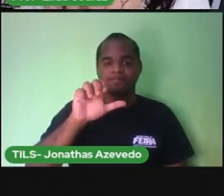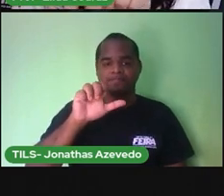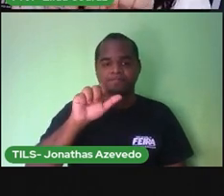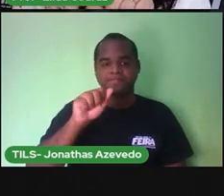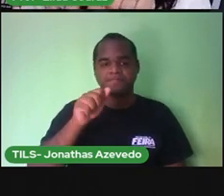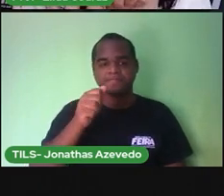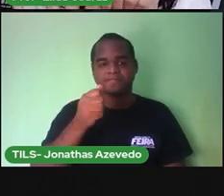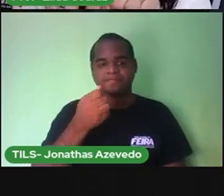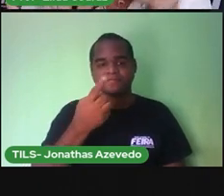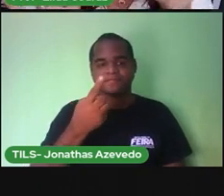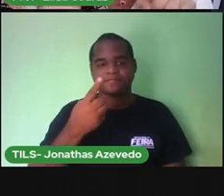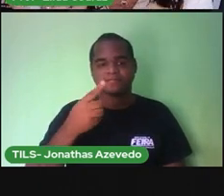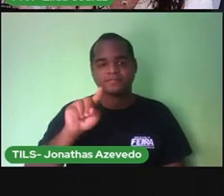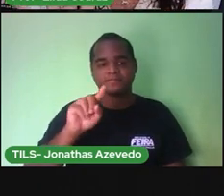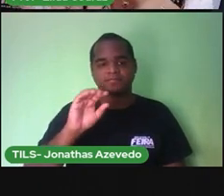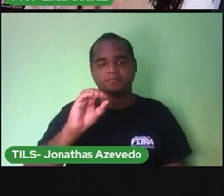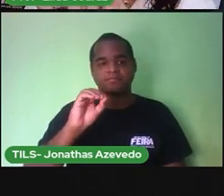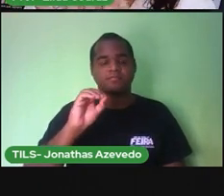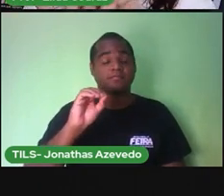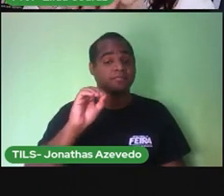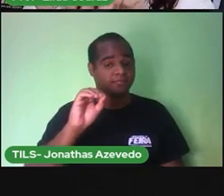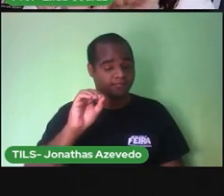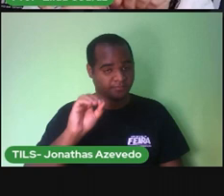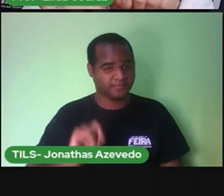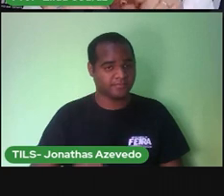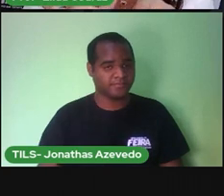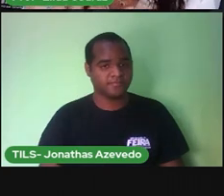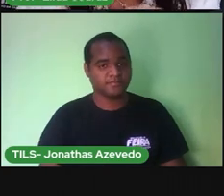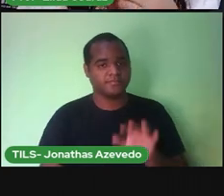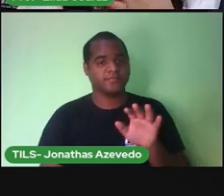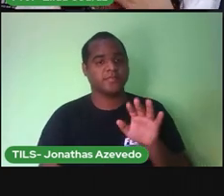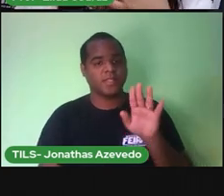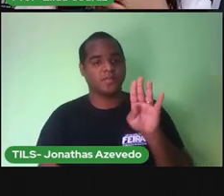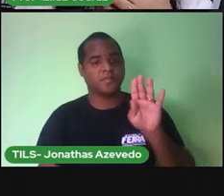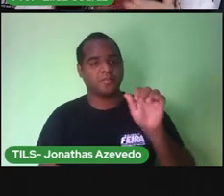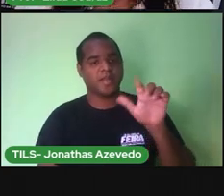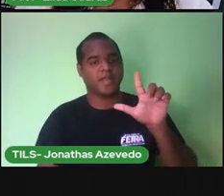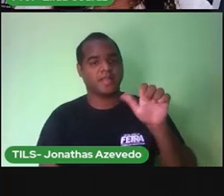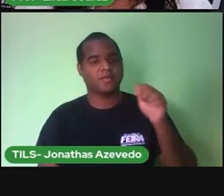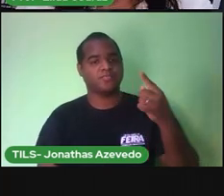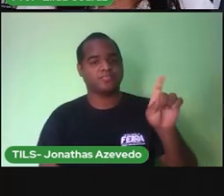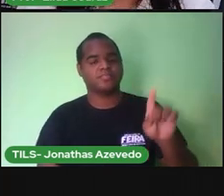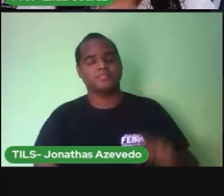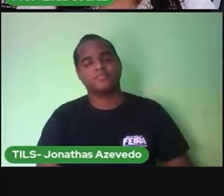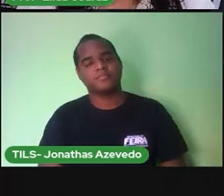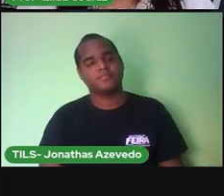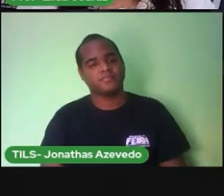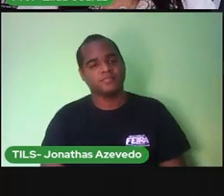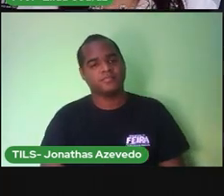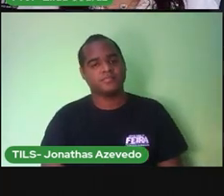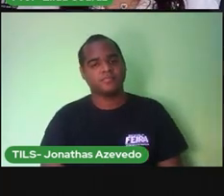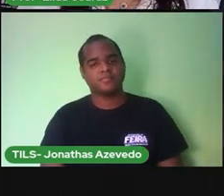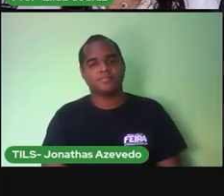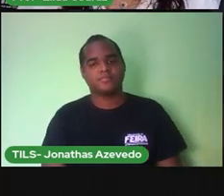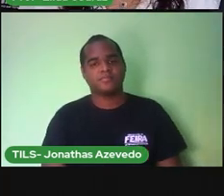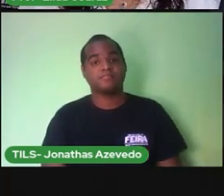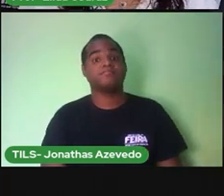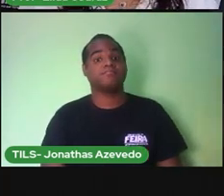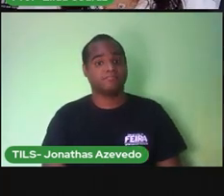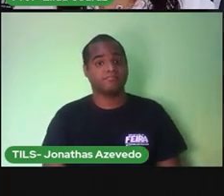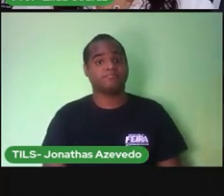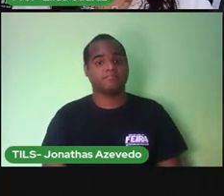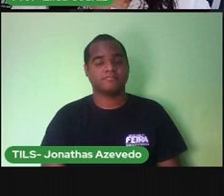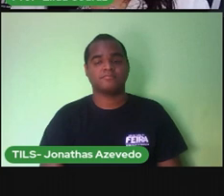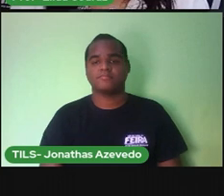L-a-tio-o. Ba-lão. Então, nós